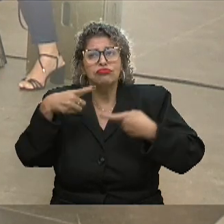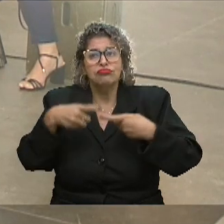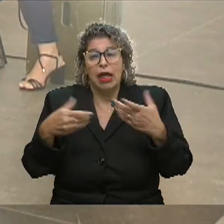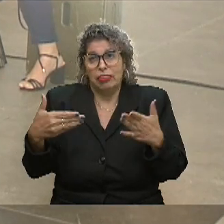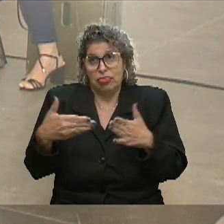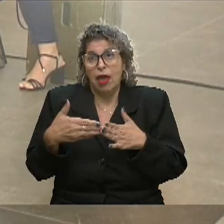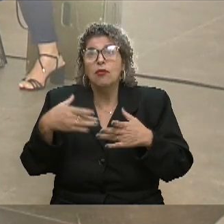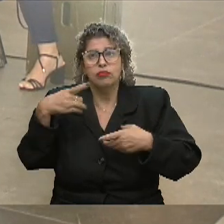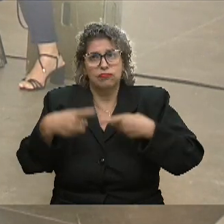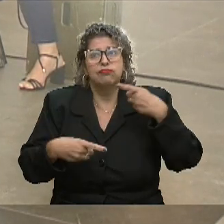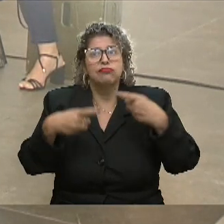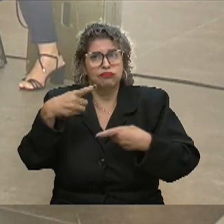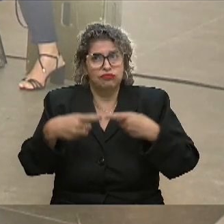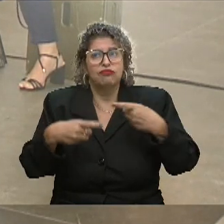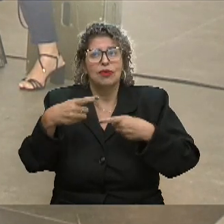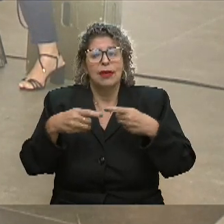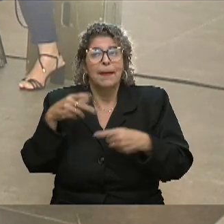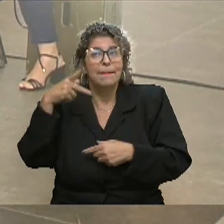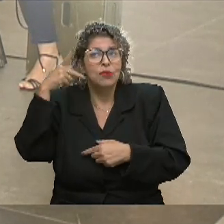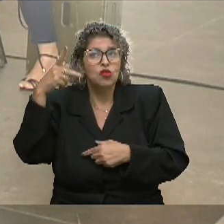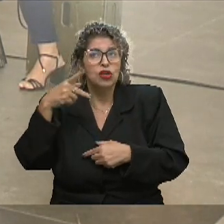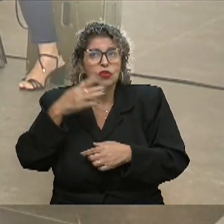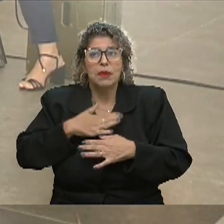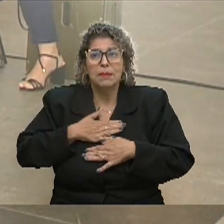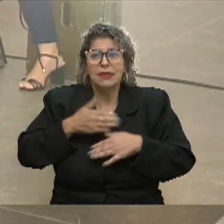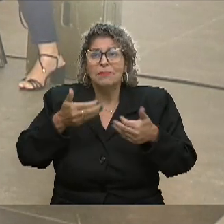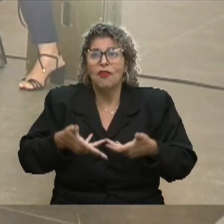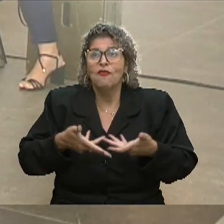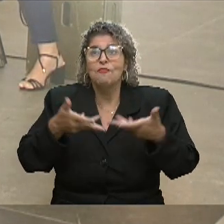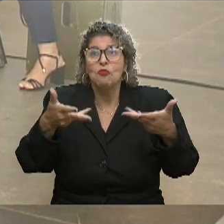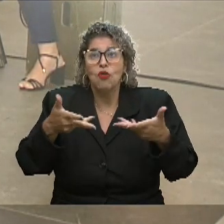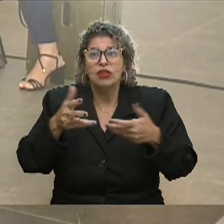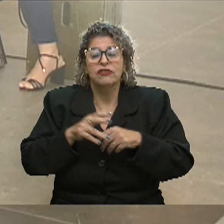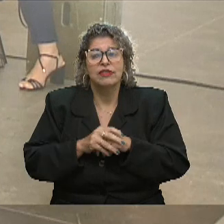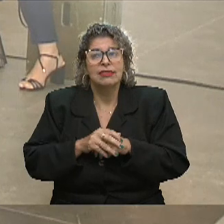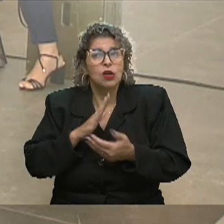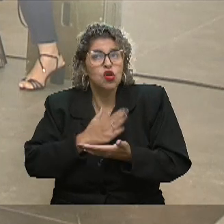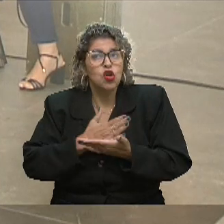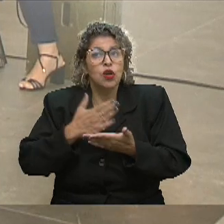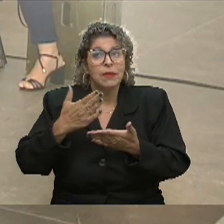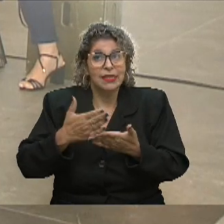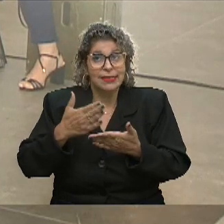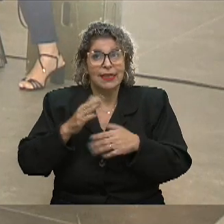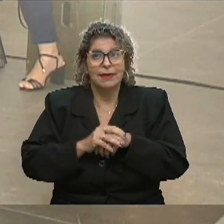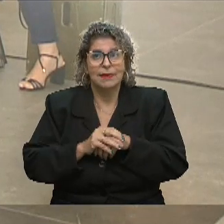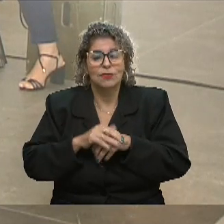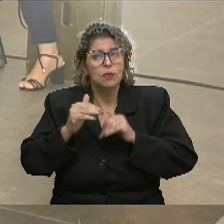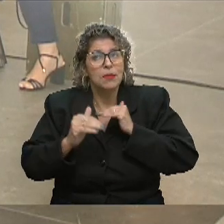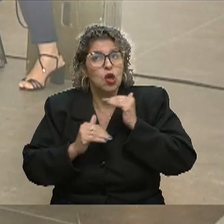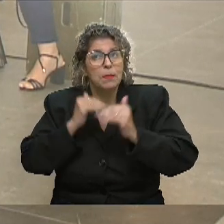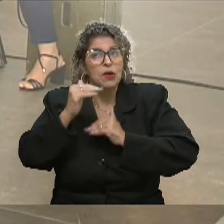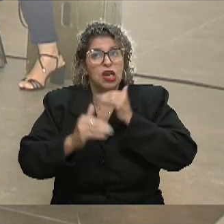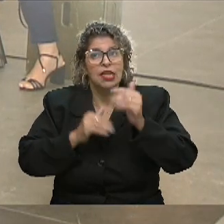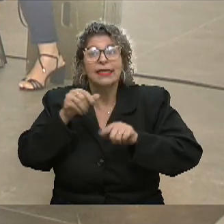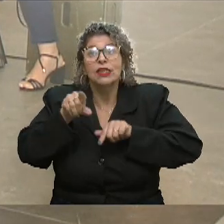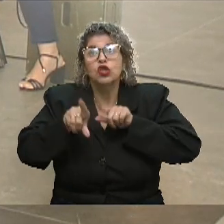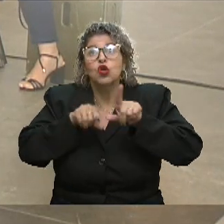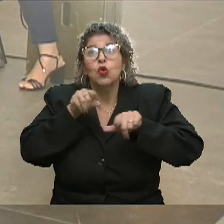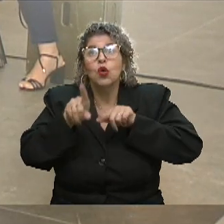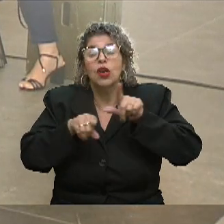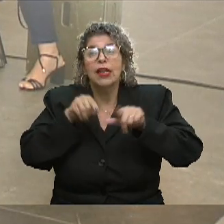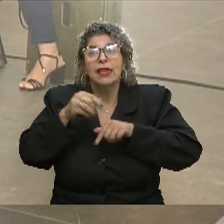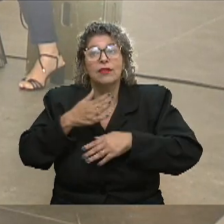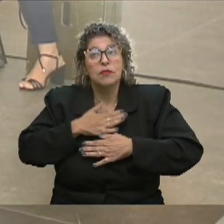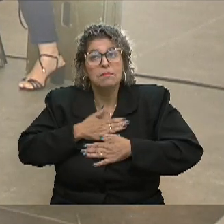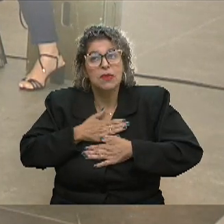discute. E eu acho que isso foi uma motivação para mim começar no meu processo de escolher os meus